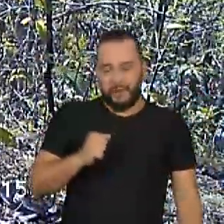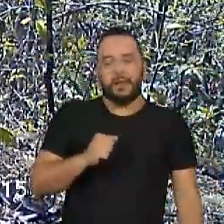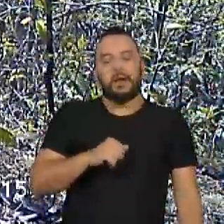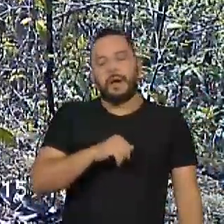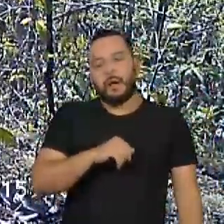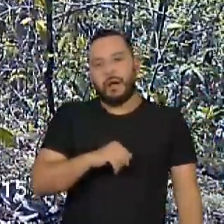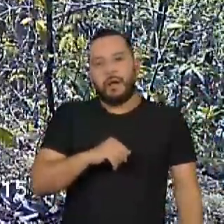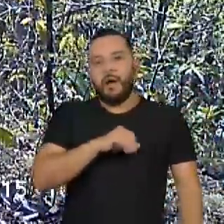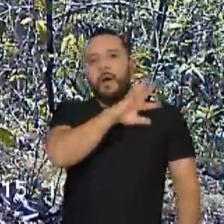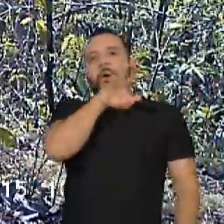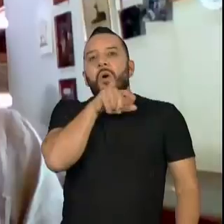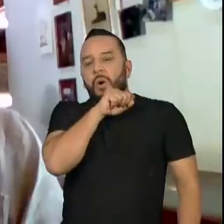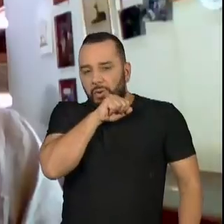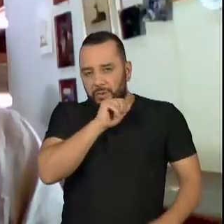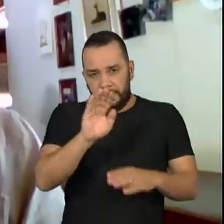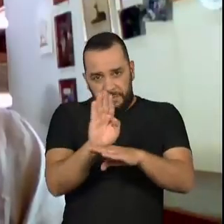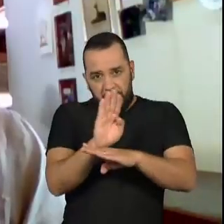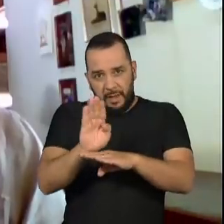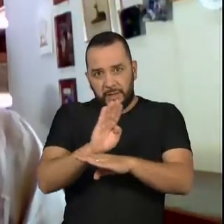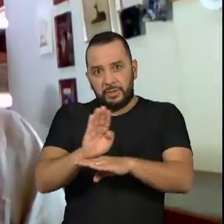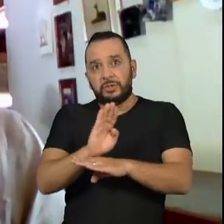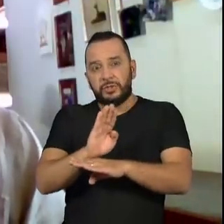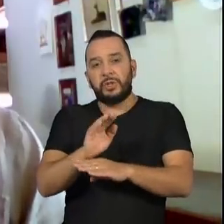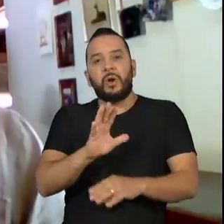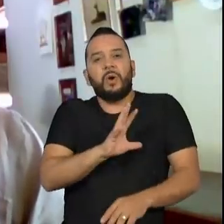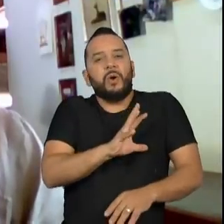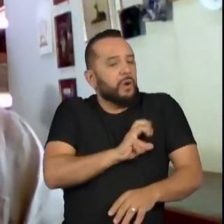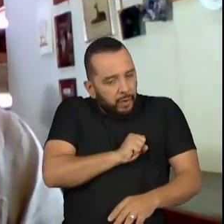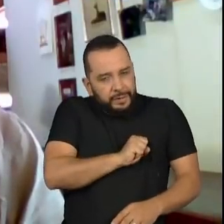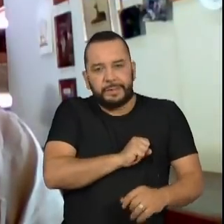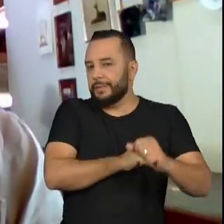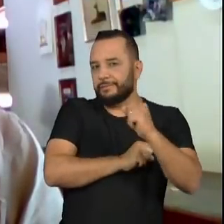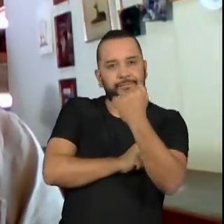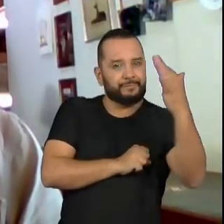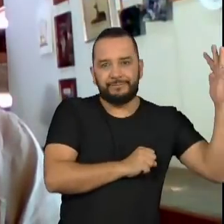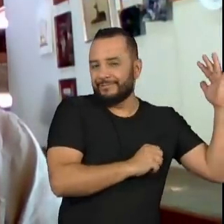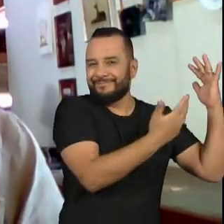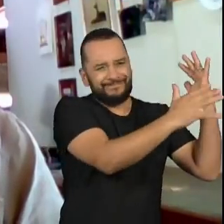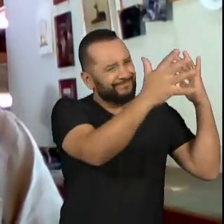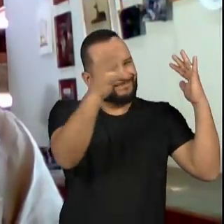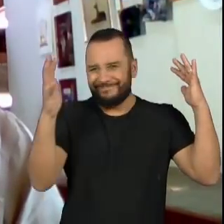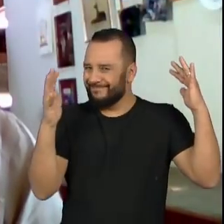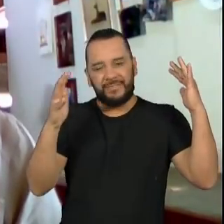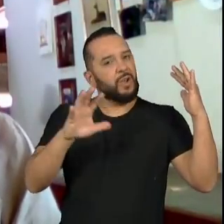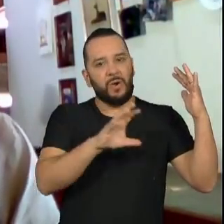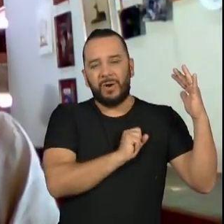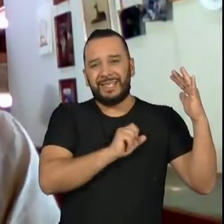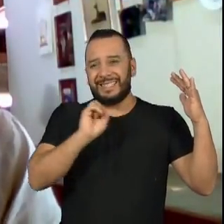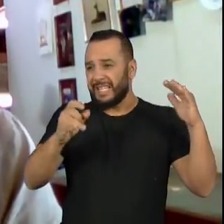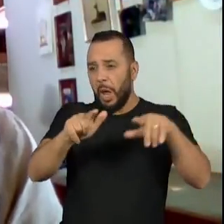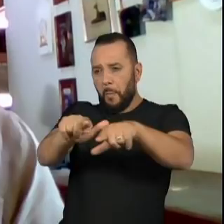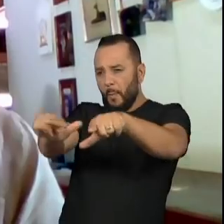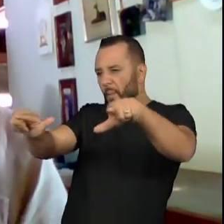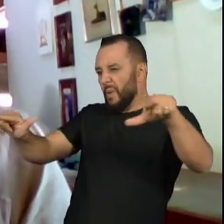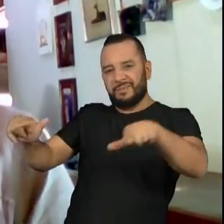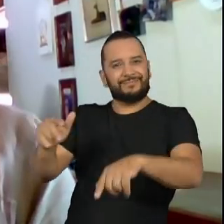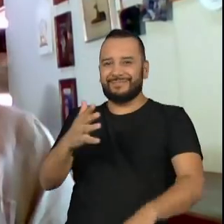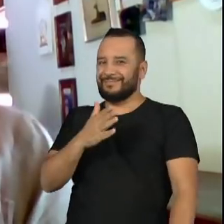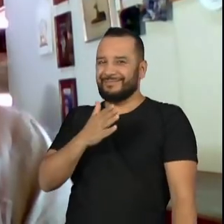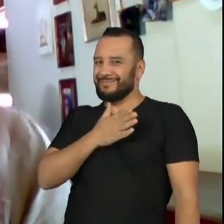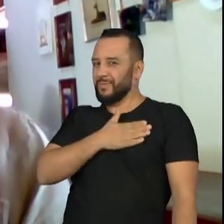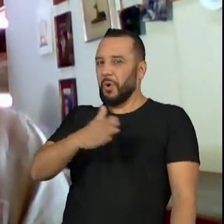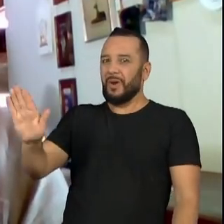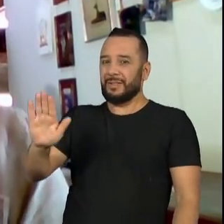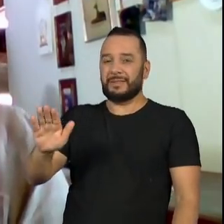selecionam principalmente ambientes florestados, ambientes com cobertura vegetal, ambientes naturais. Ela